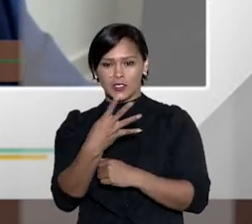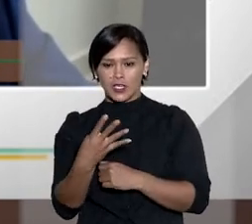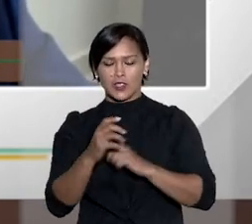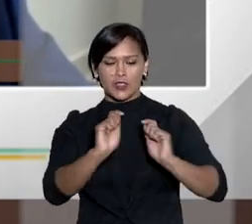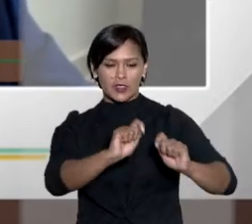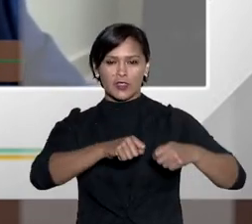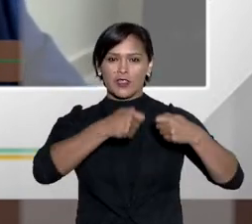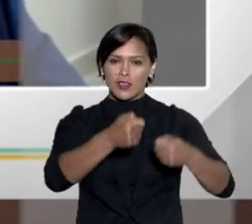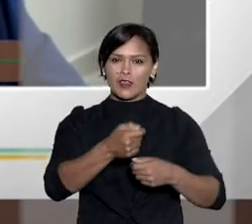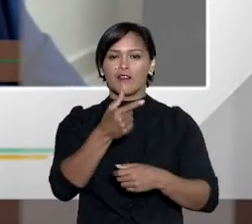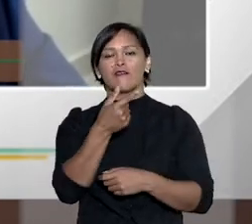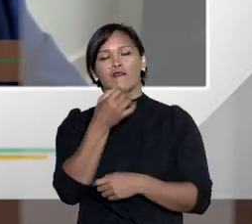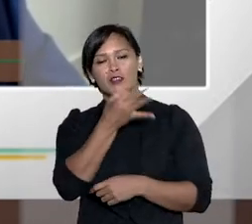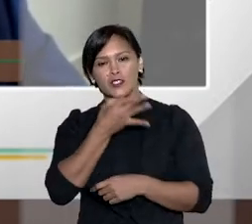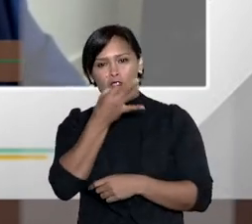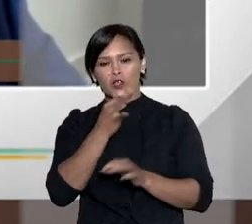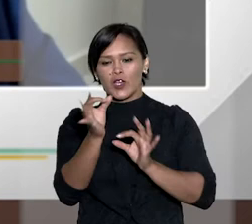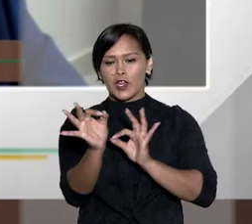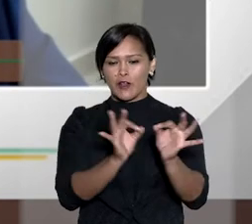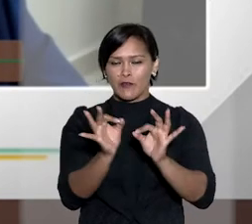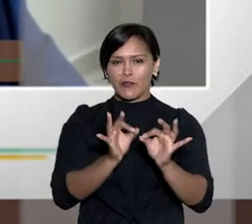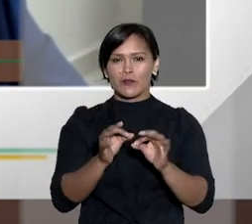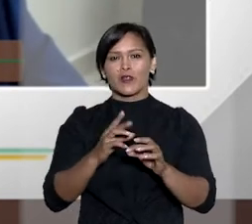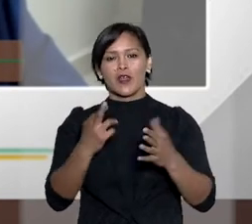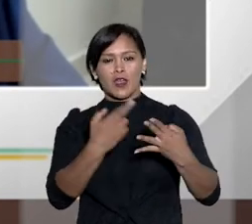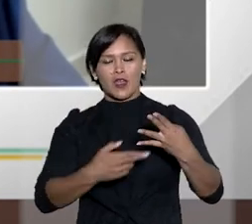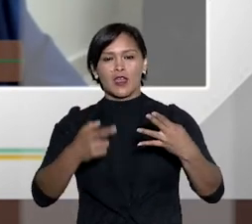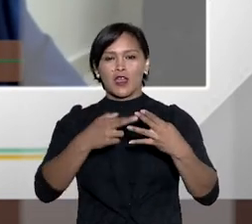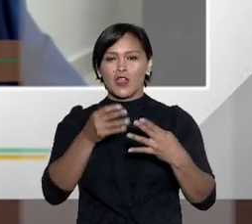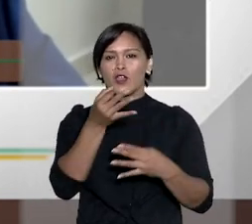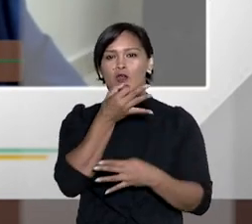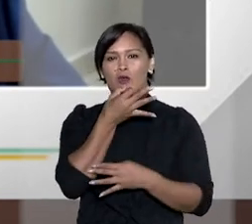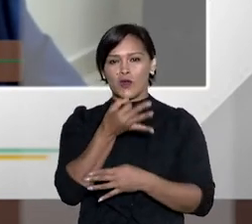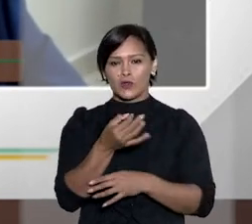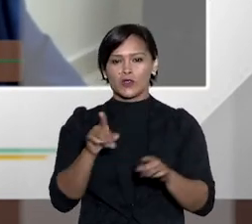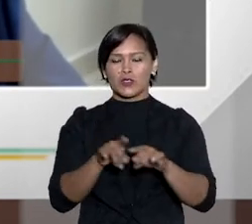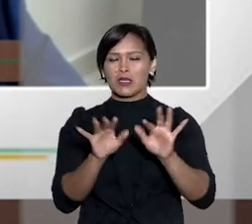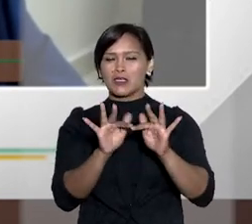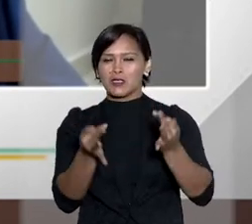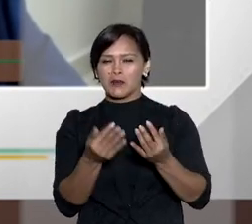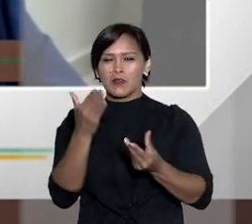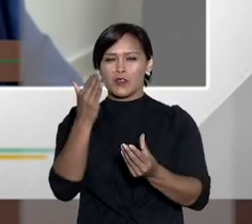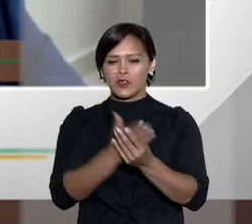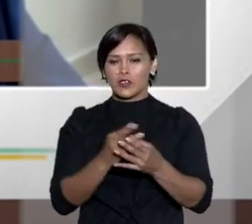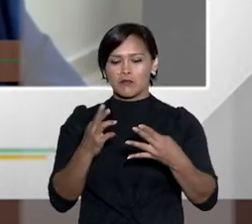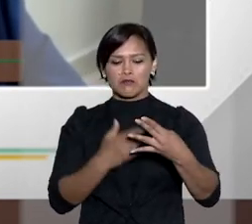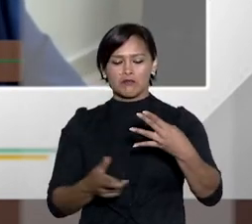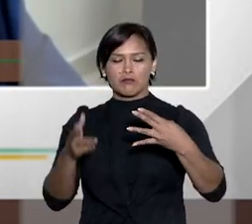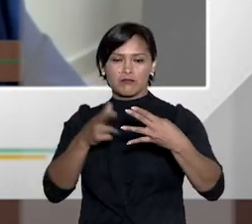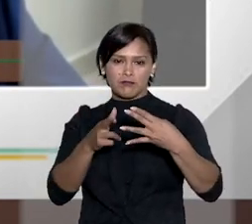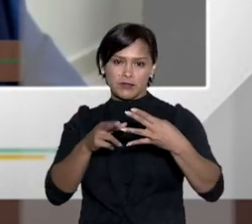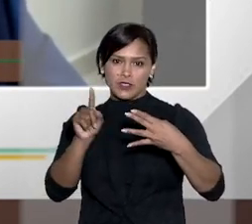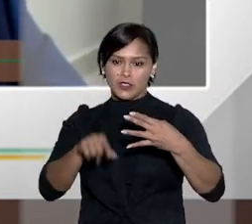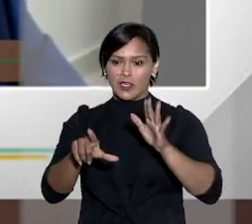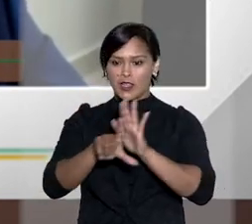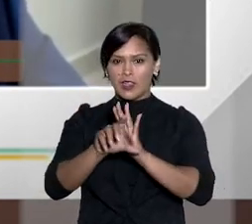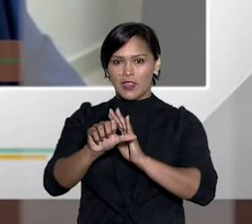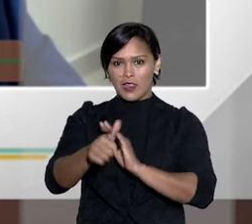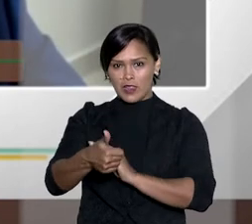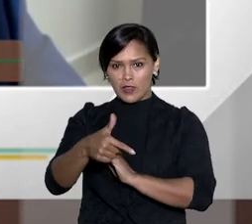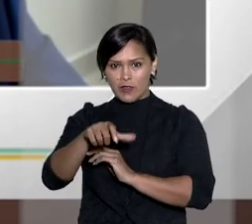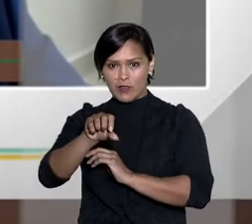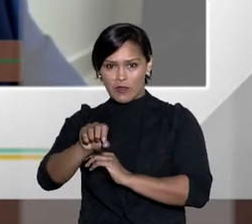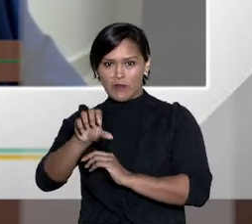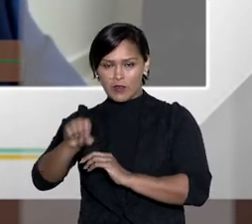audiência, recurso oral, simplificação dos julgamentos em segundo grau, a lei 9099 permite que a